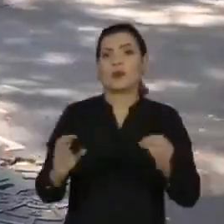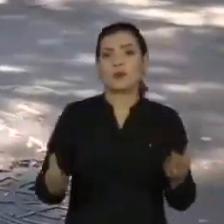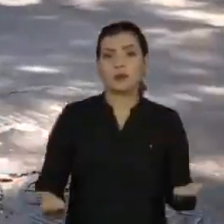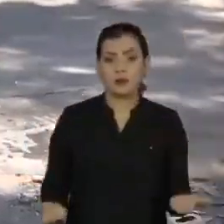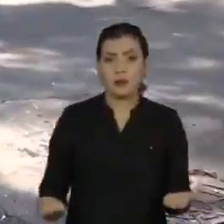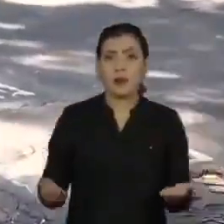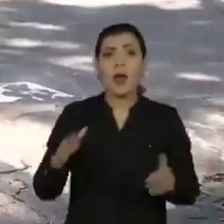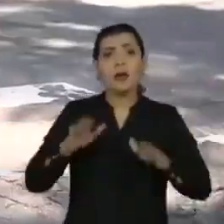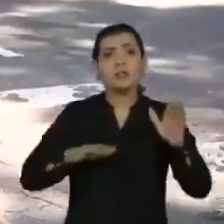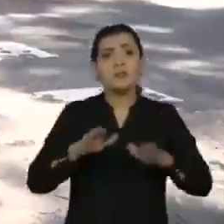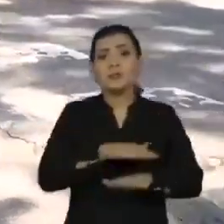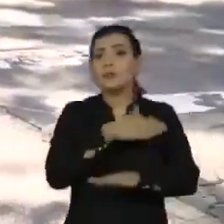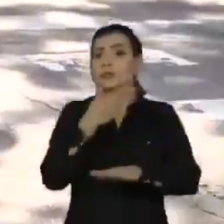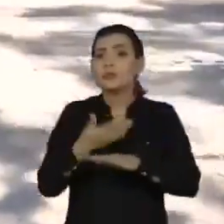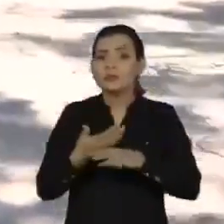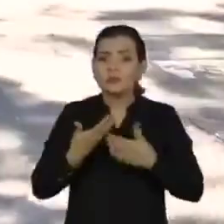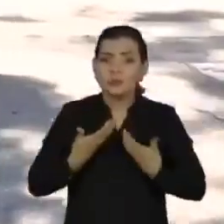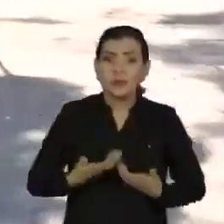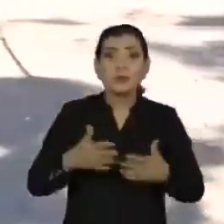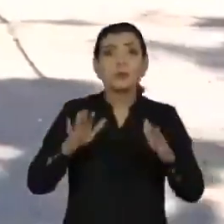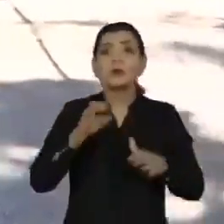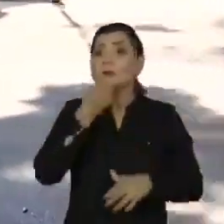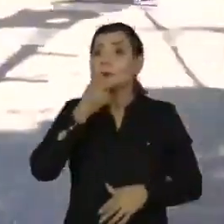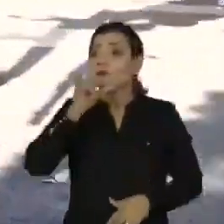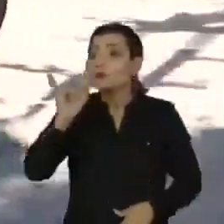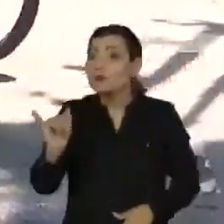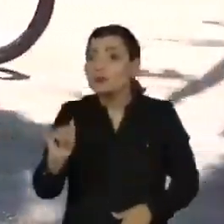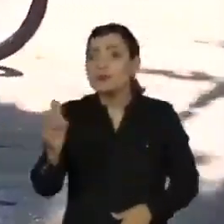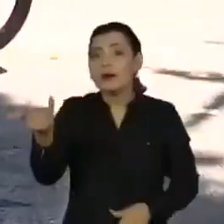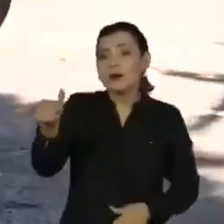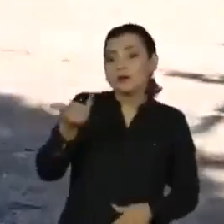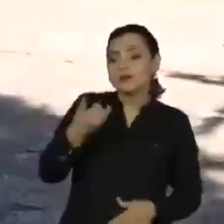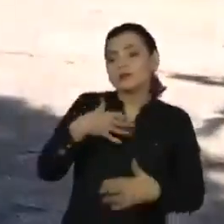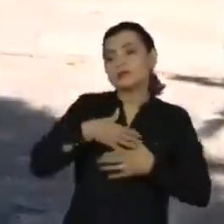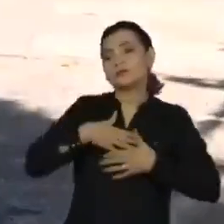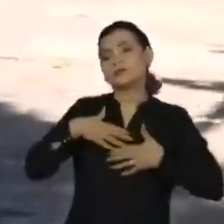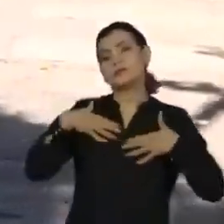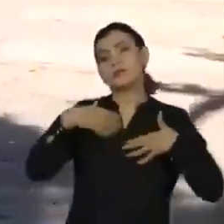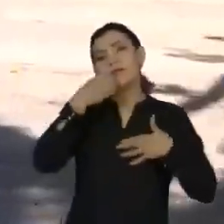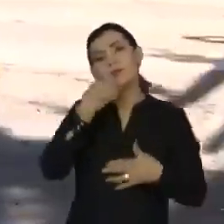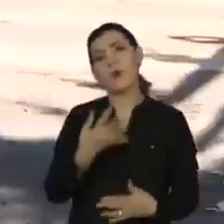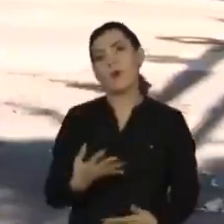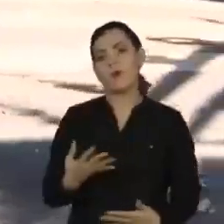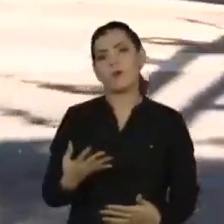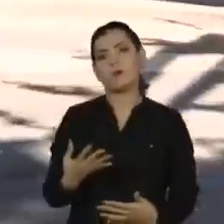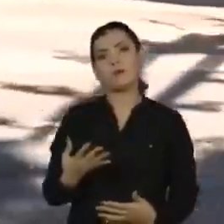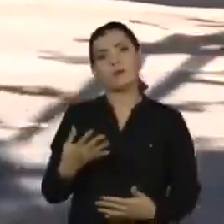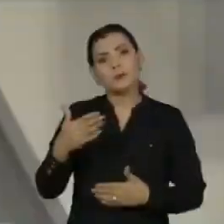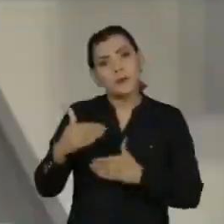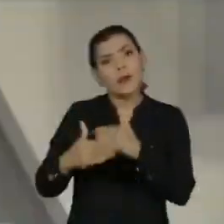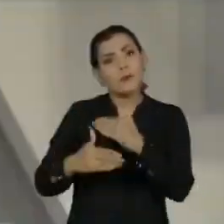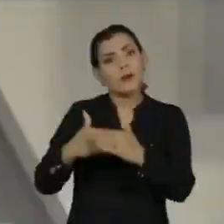vezes o dia está péssimo, mas você recebe um bom dia, começa a ficar bom a cada momento.